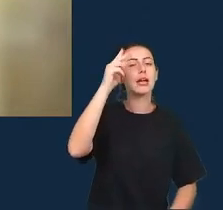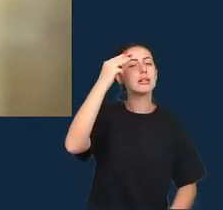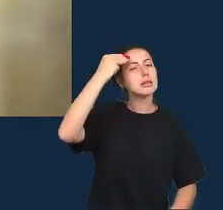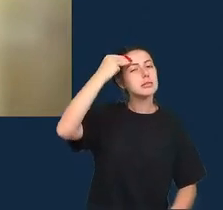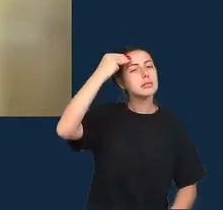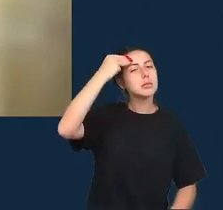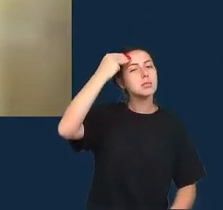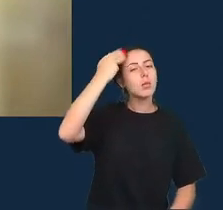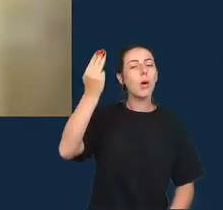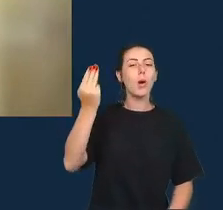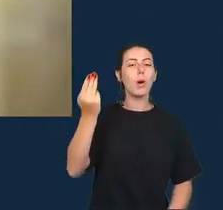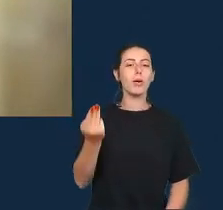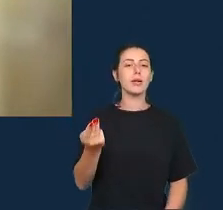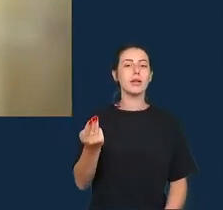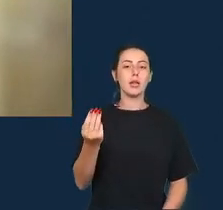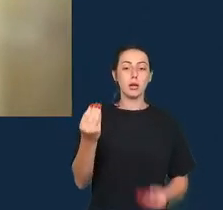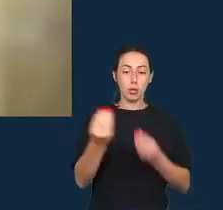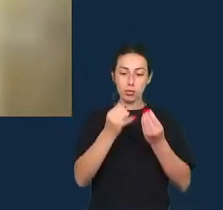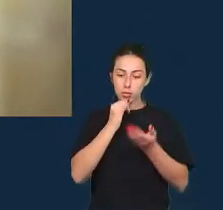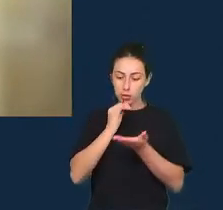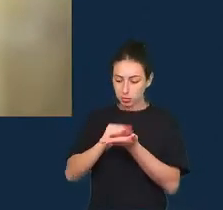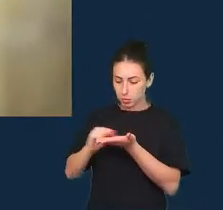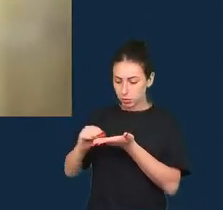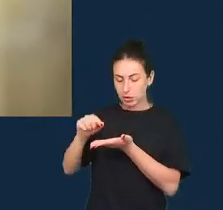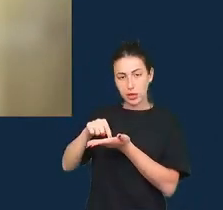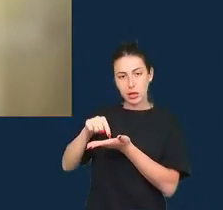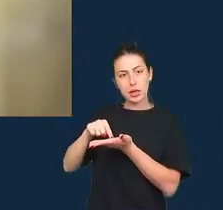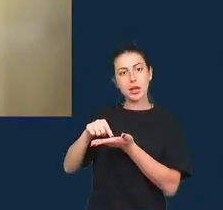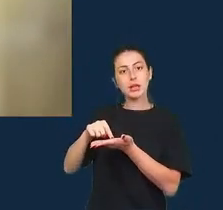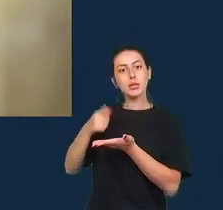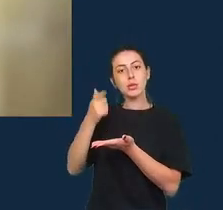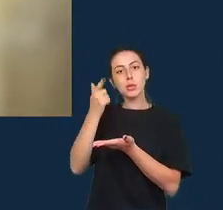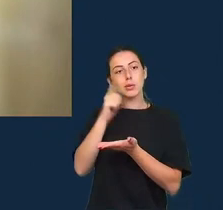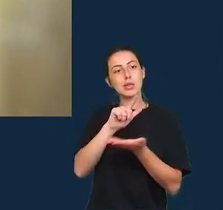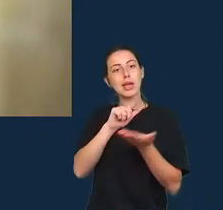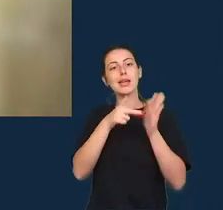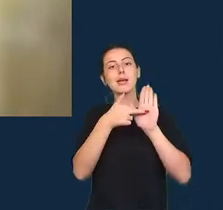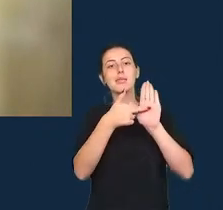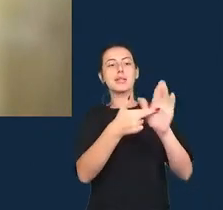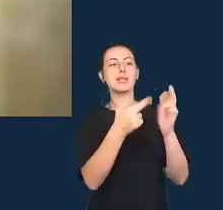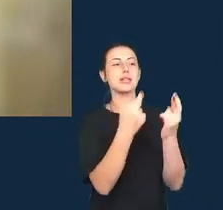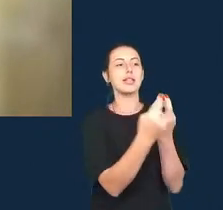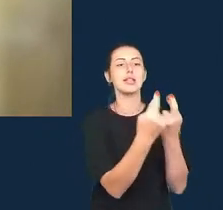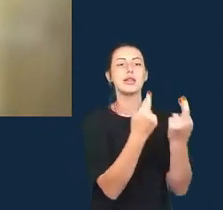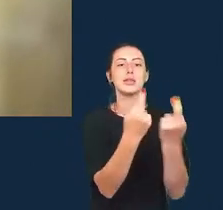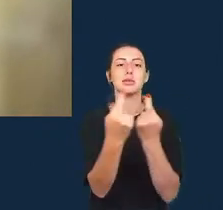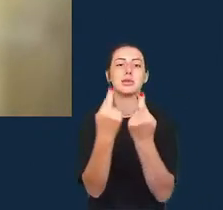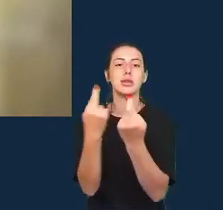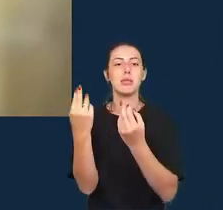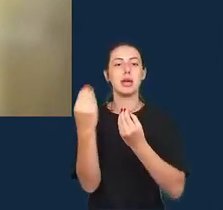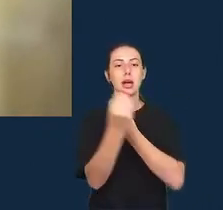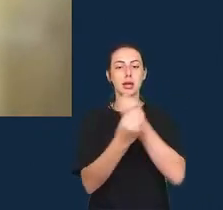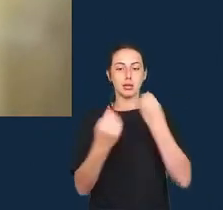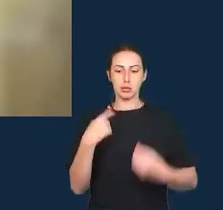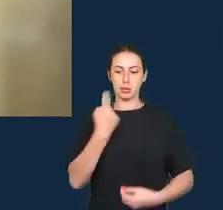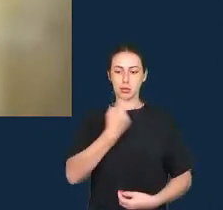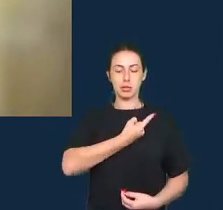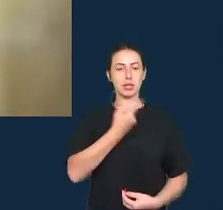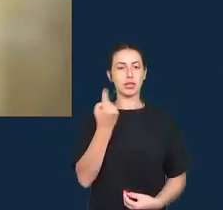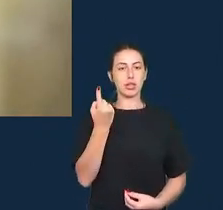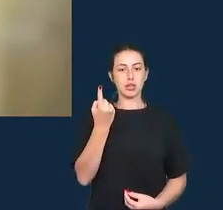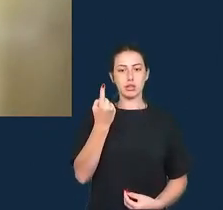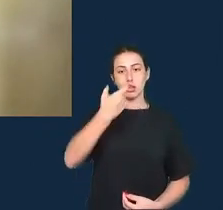como que os dados podem representar relacionamentos e como nós nos relacionamos como calculamos quem